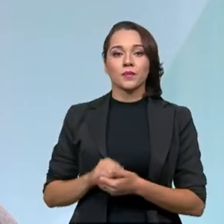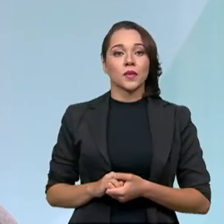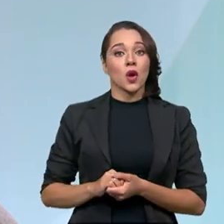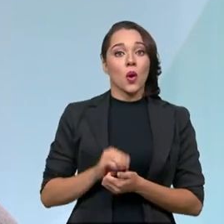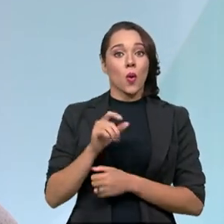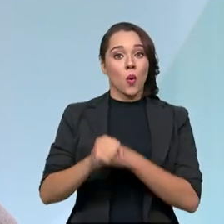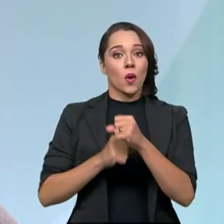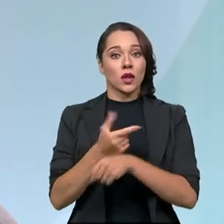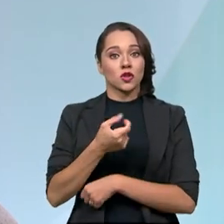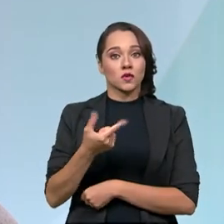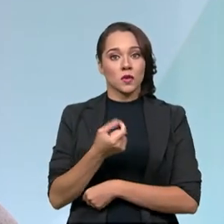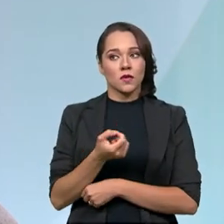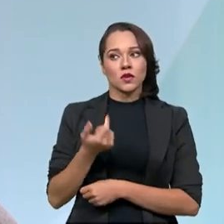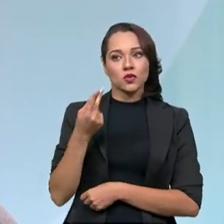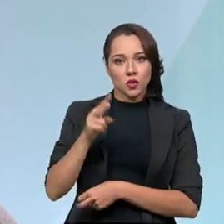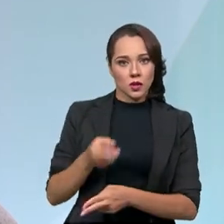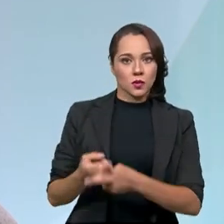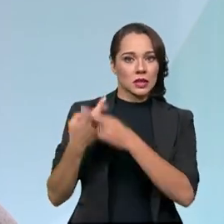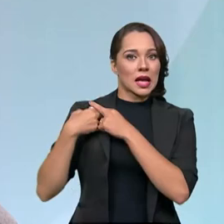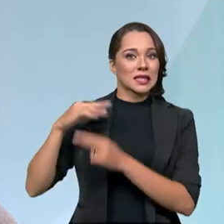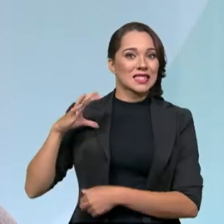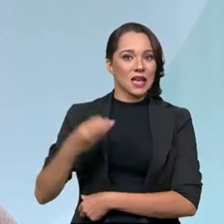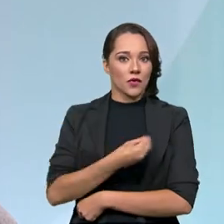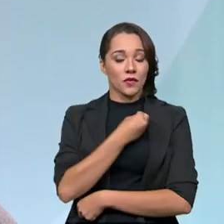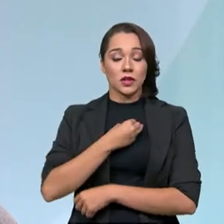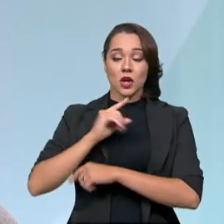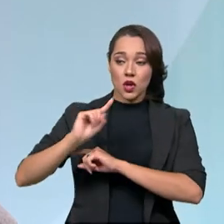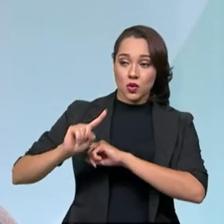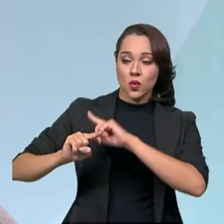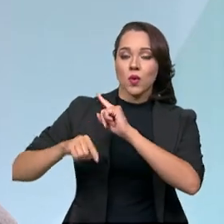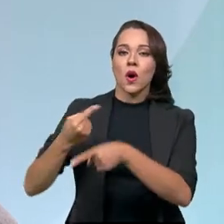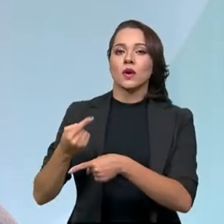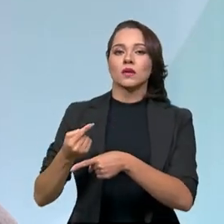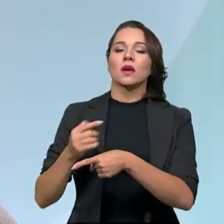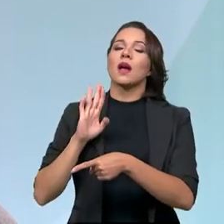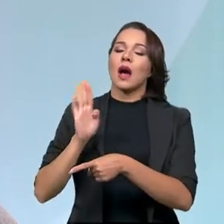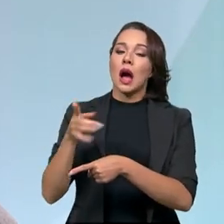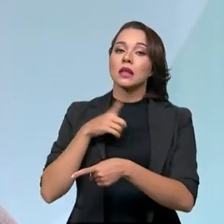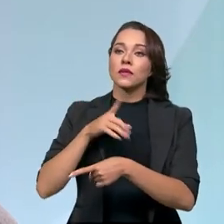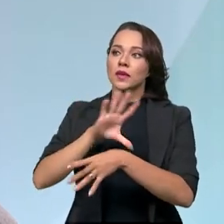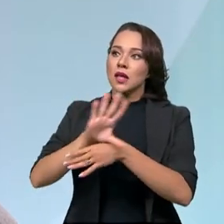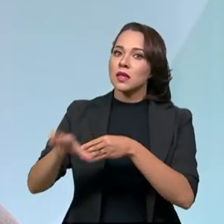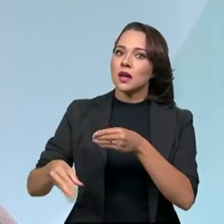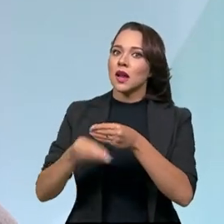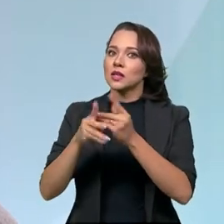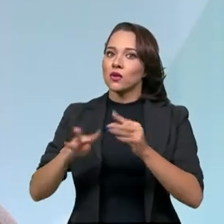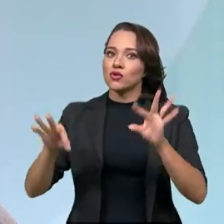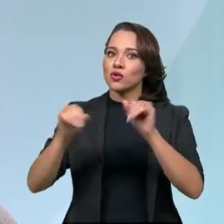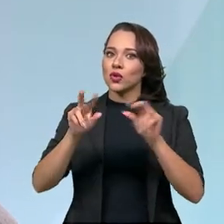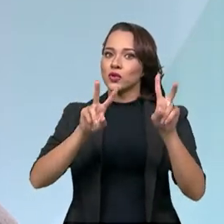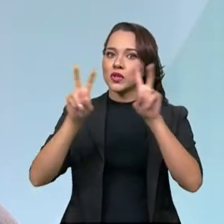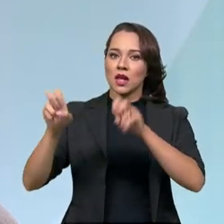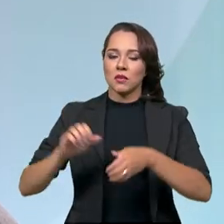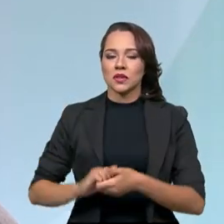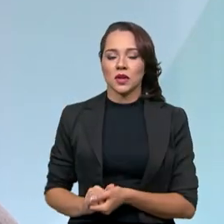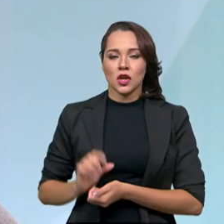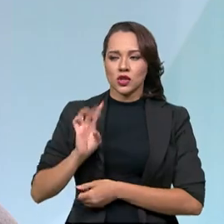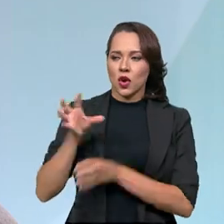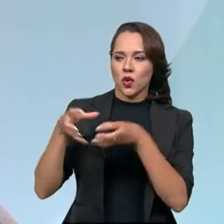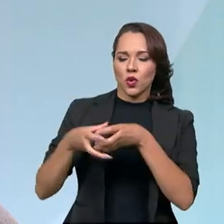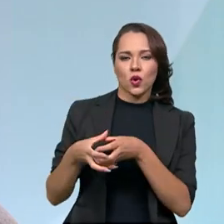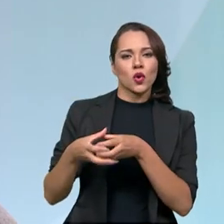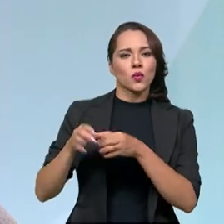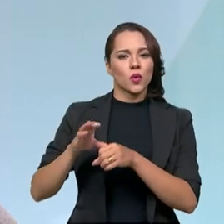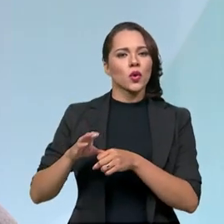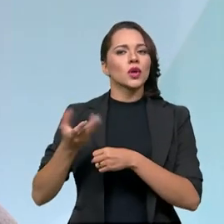Responsabilidade Salva Vidas. E aí, no ano seguinte, a gente está buscando exatamente a integração de todos, não só os órgãos de